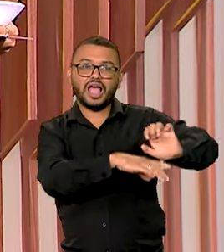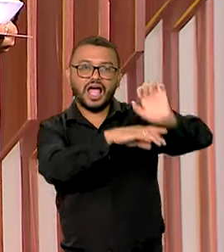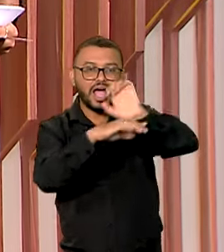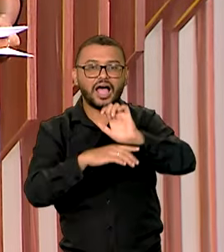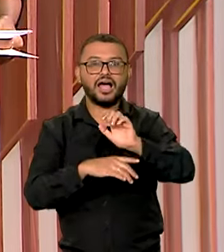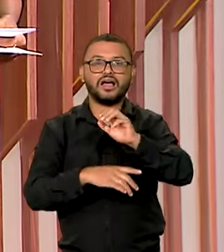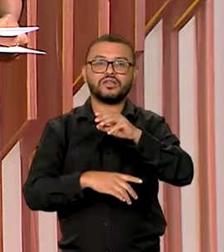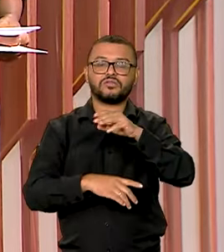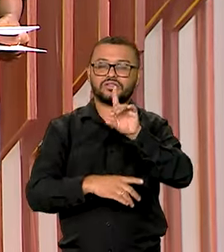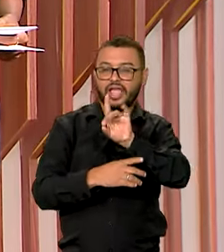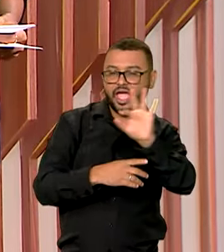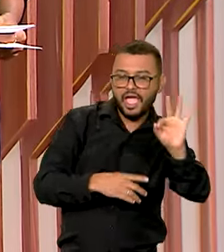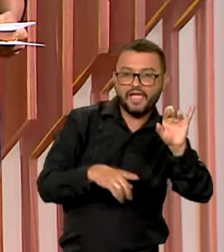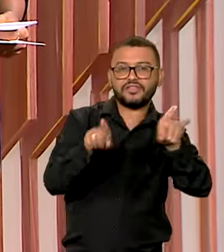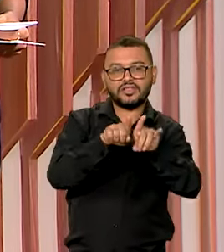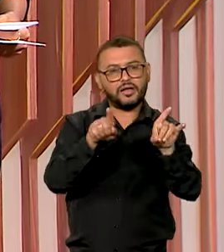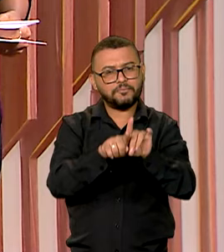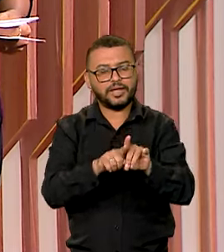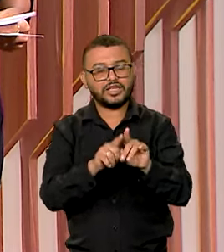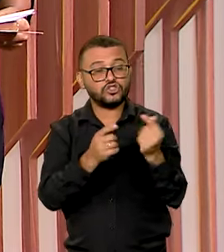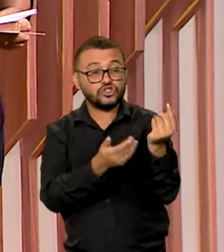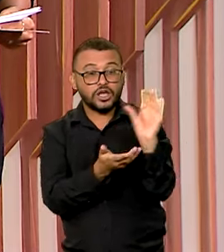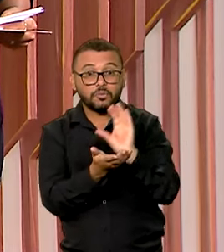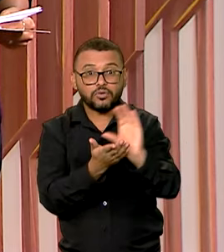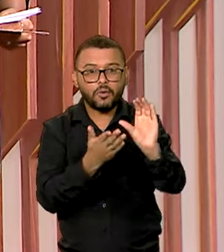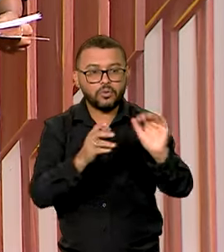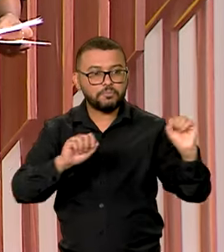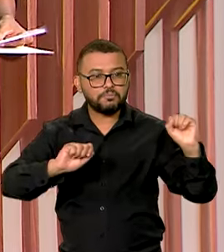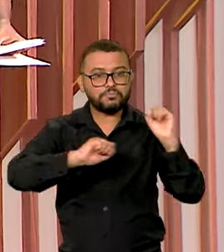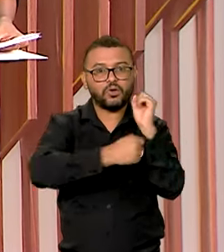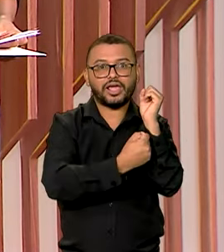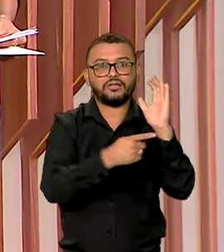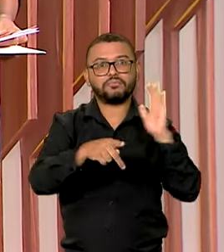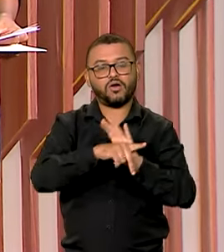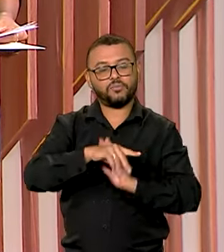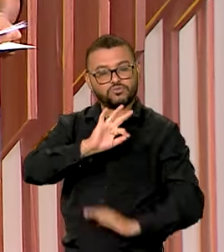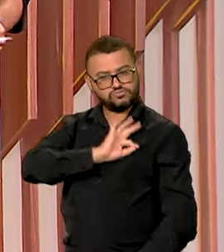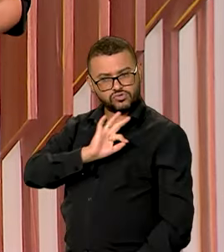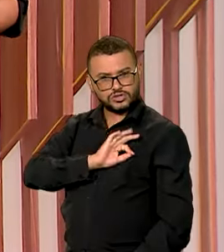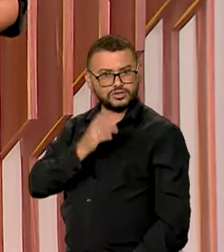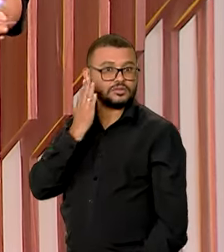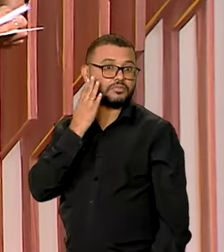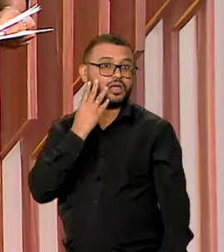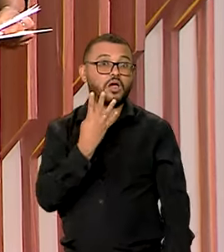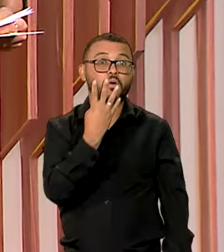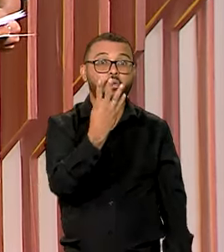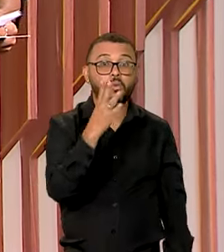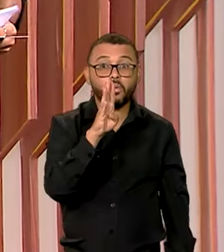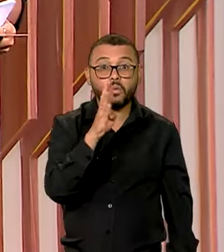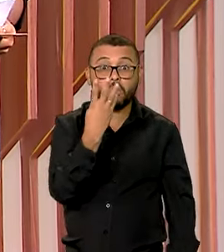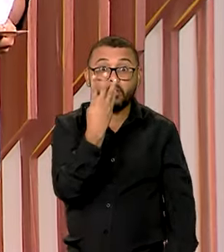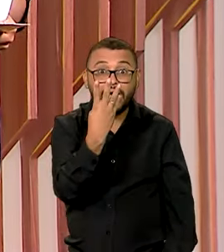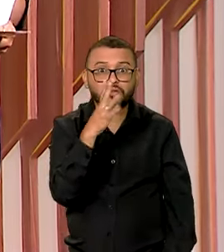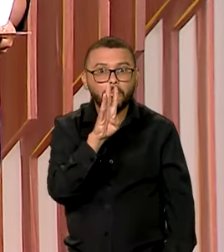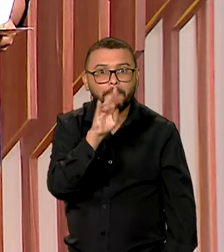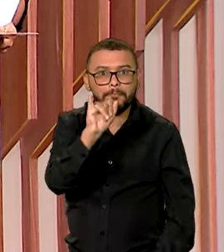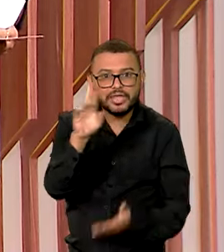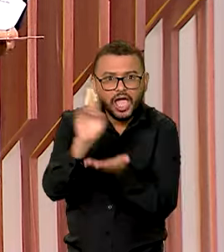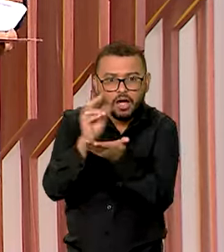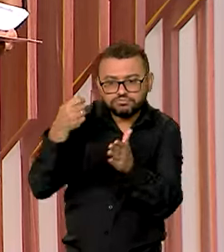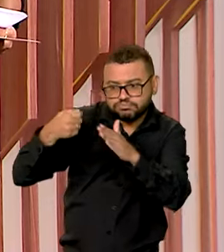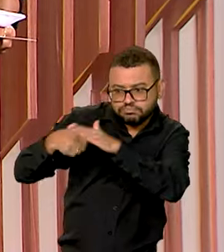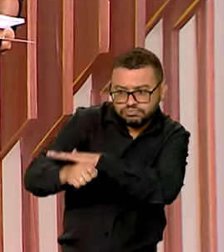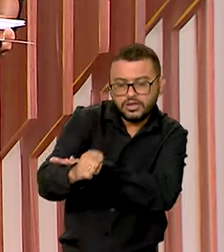verbas bloqueadas nos fundos de segurança pública e penitenciária. São mais de 4 bilhões de reais que serão